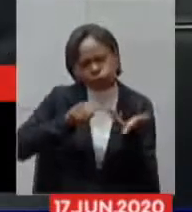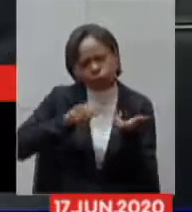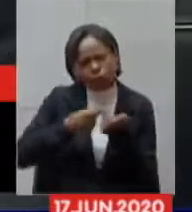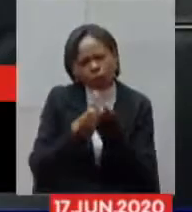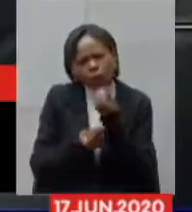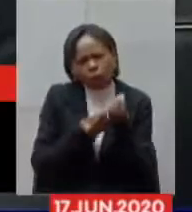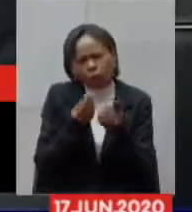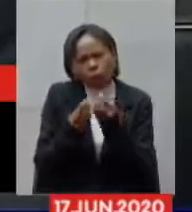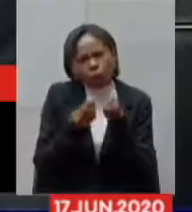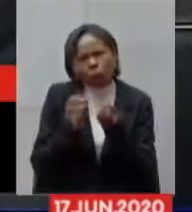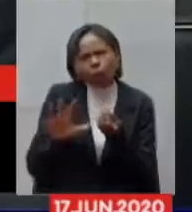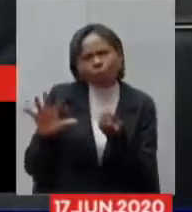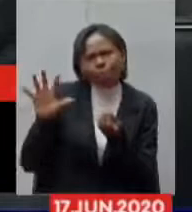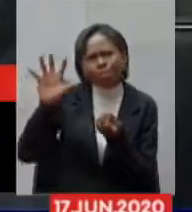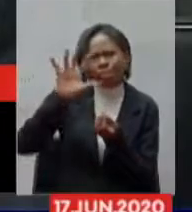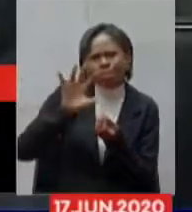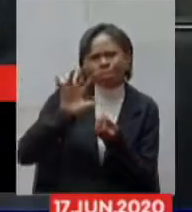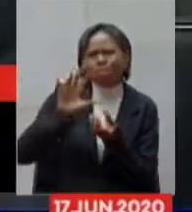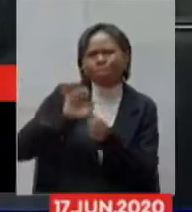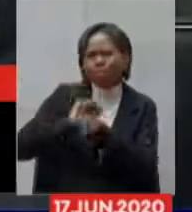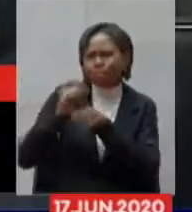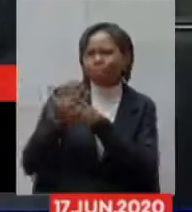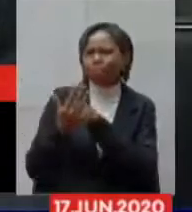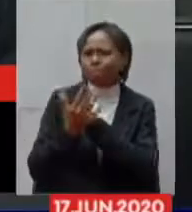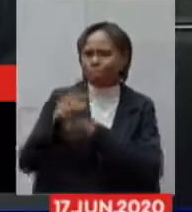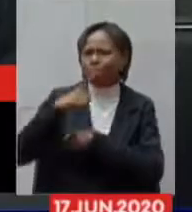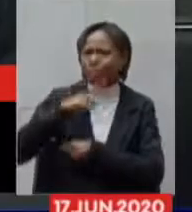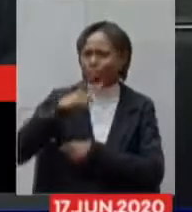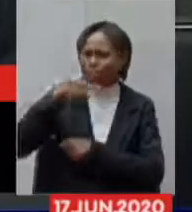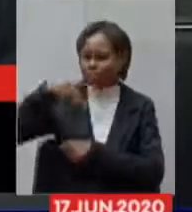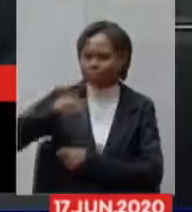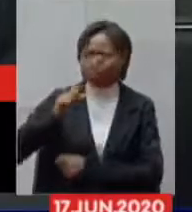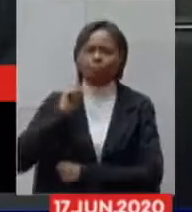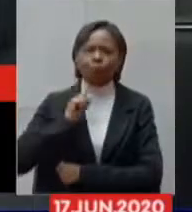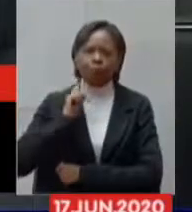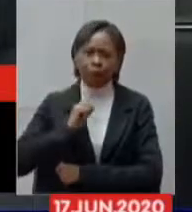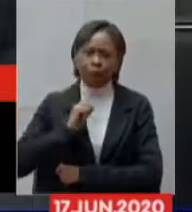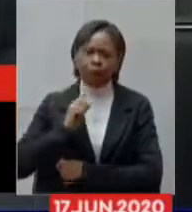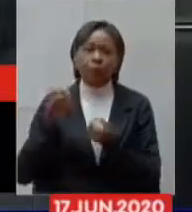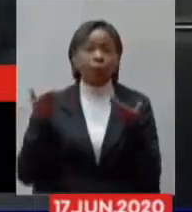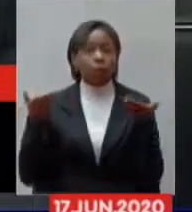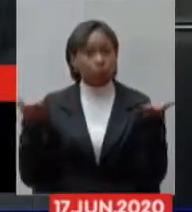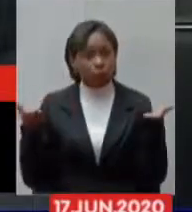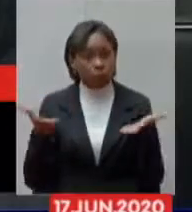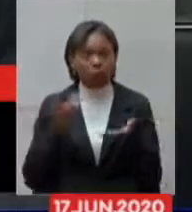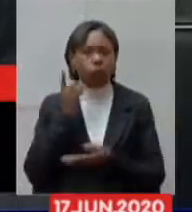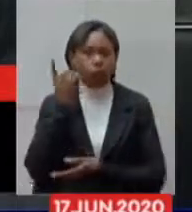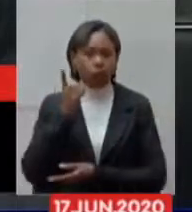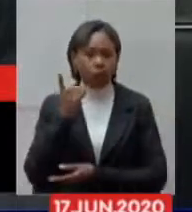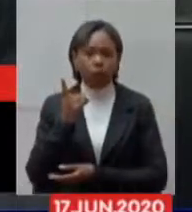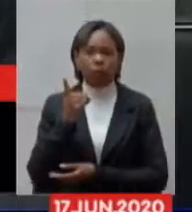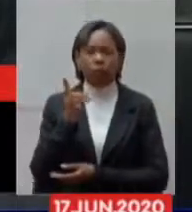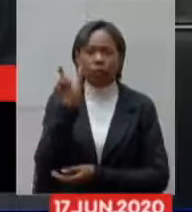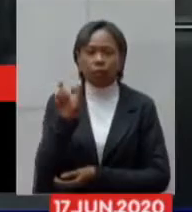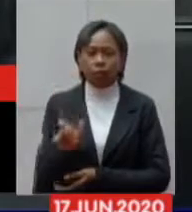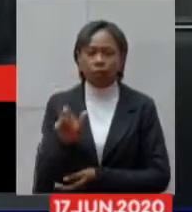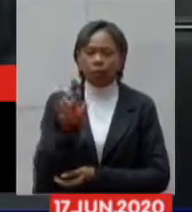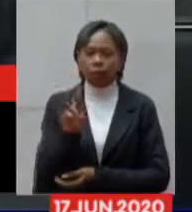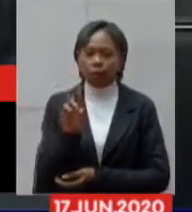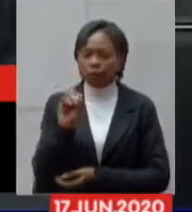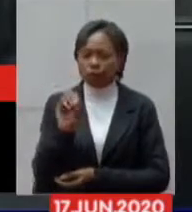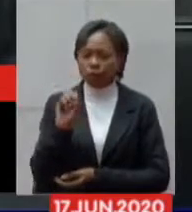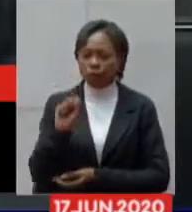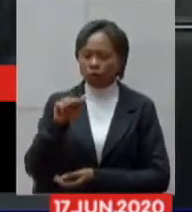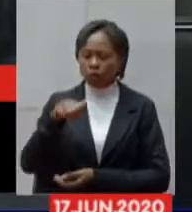retrato da situação do coronavírus em nosso estado passamos então a palavra a deputada Rosângela Reis que é a presidente da